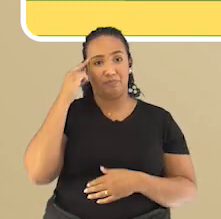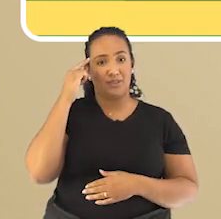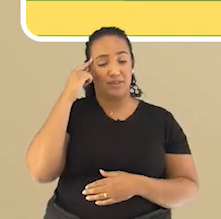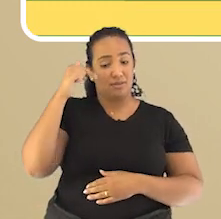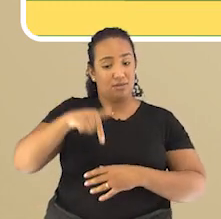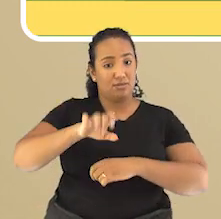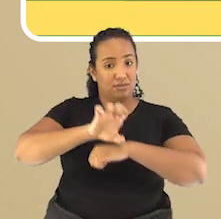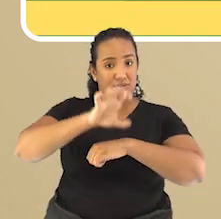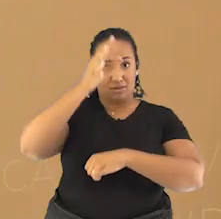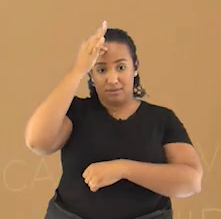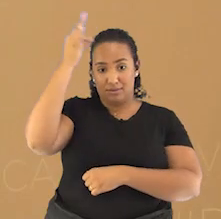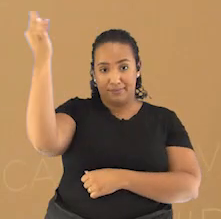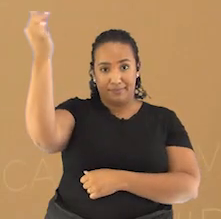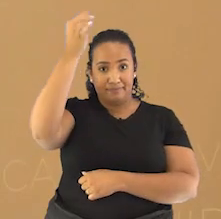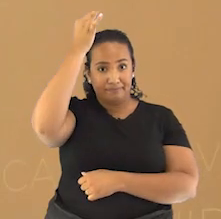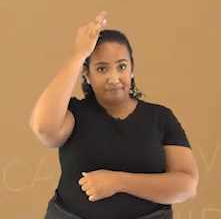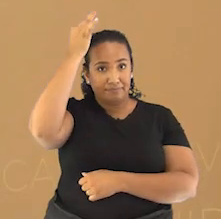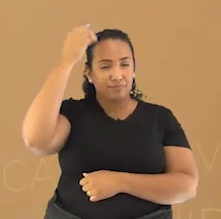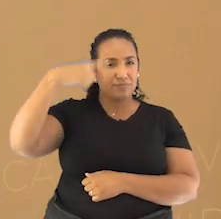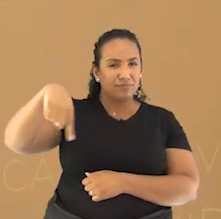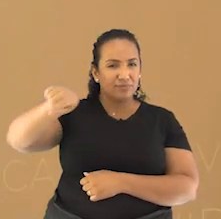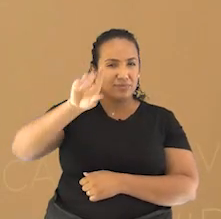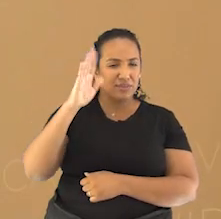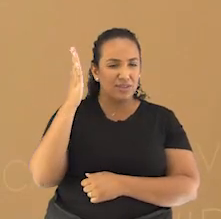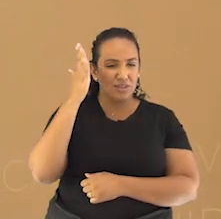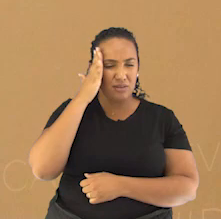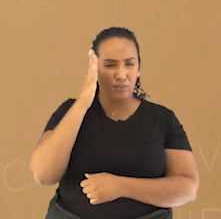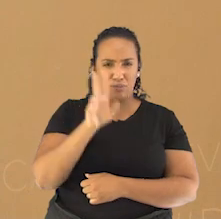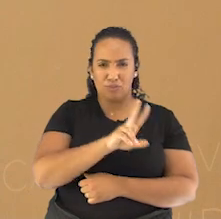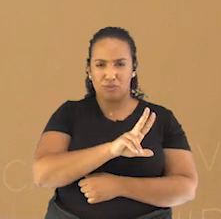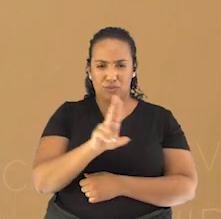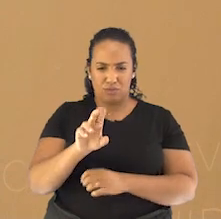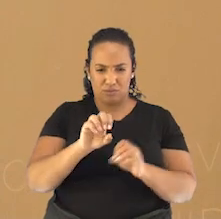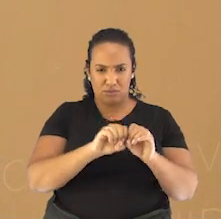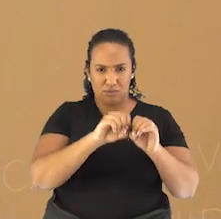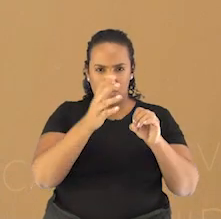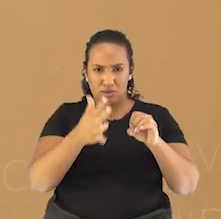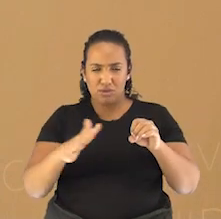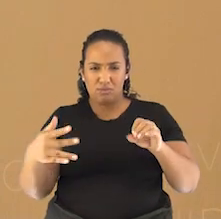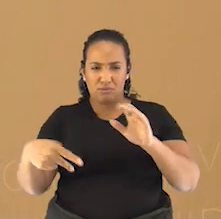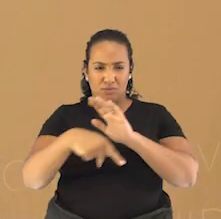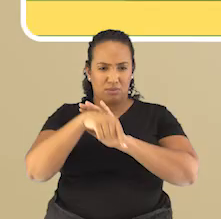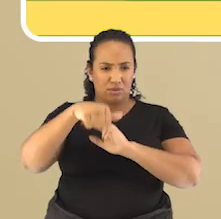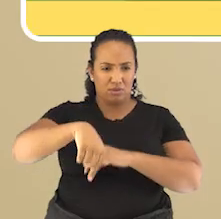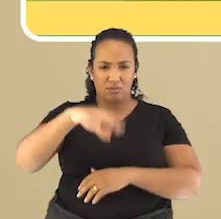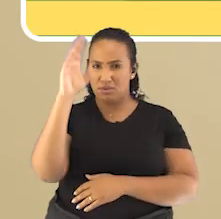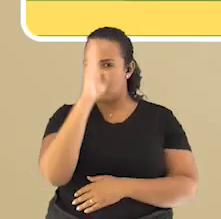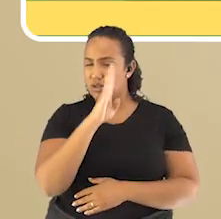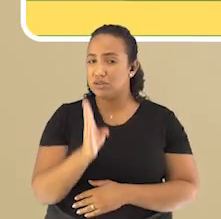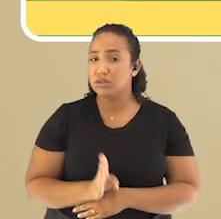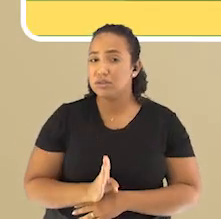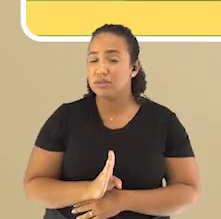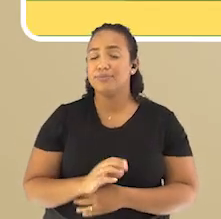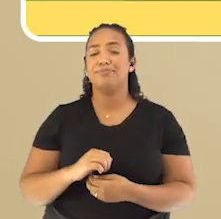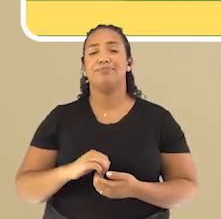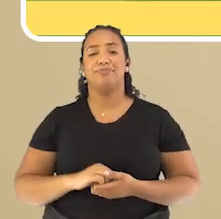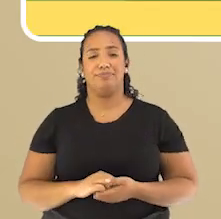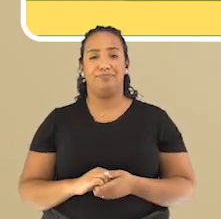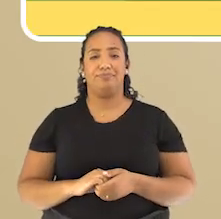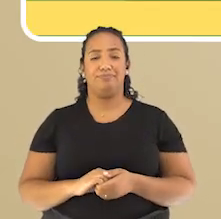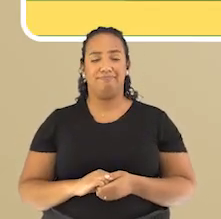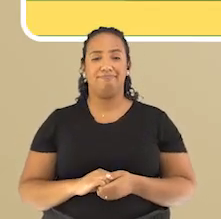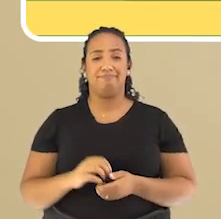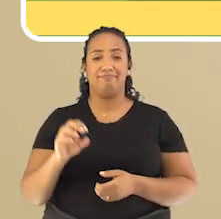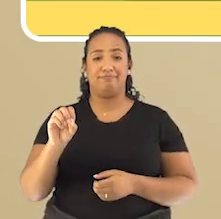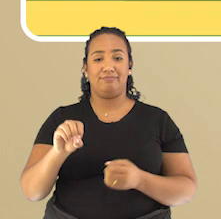água no nosso estado, então? Você sabe o nome do oceano que banha o nosso país, o Brasil? Hum, é o oceano